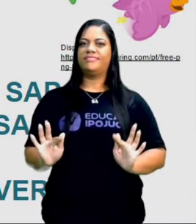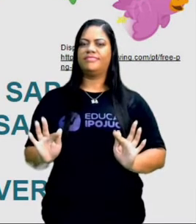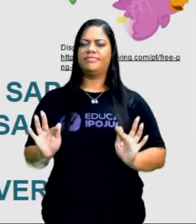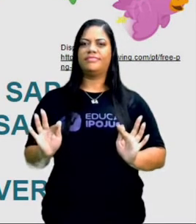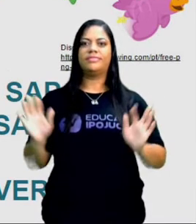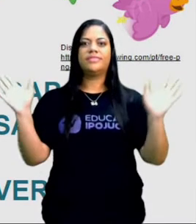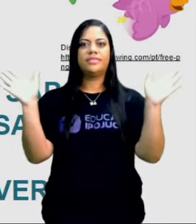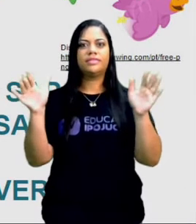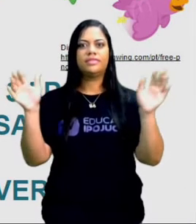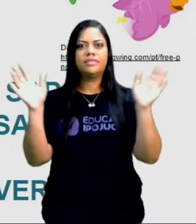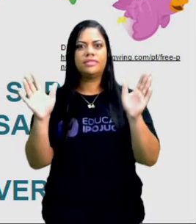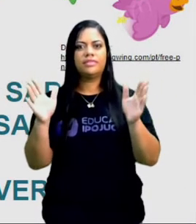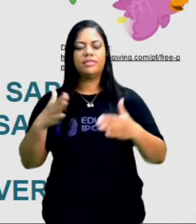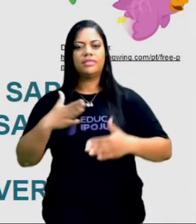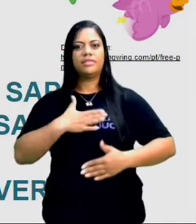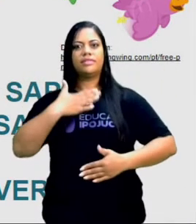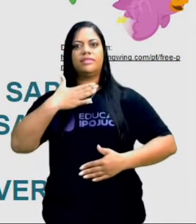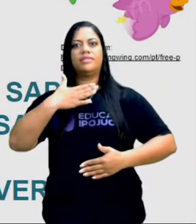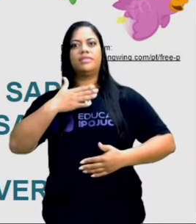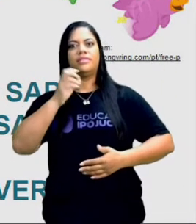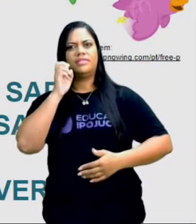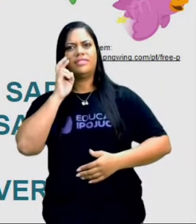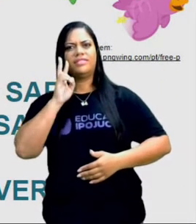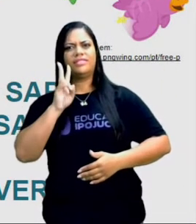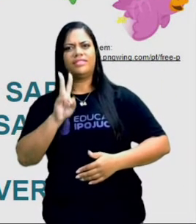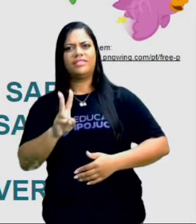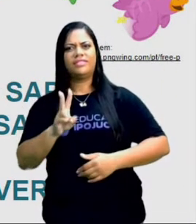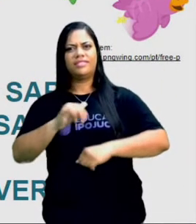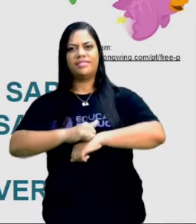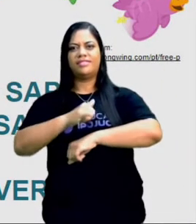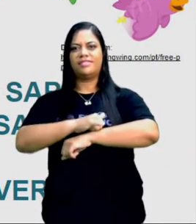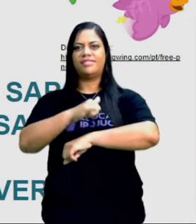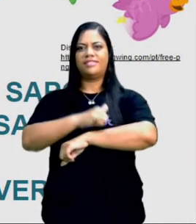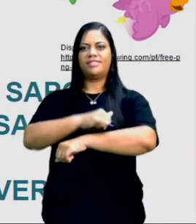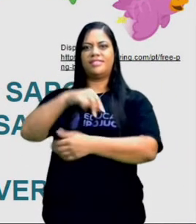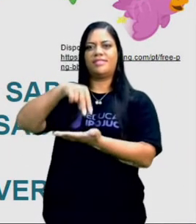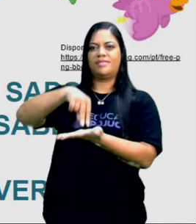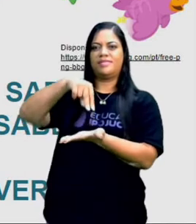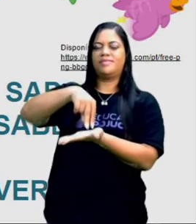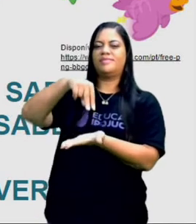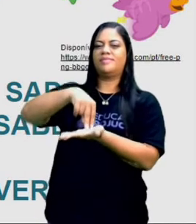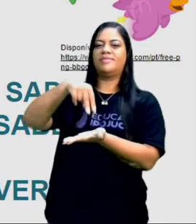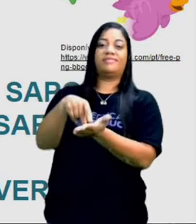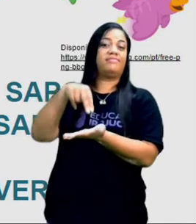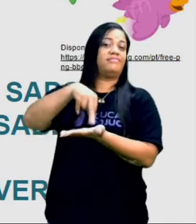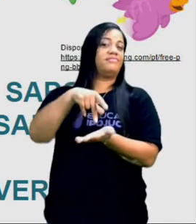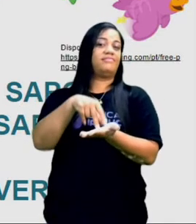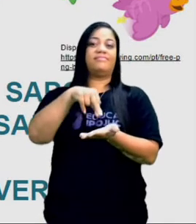aves ficaram muito surpresa ao verem o sapo dançando e pulando no céu.